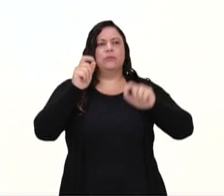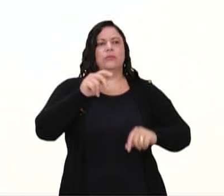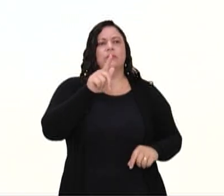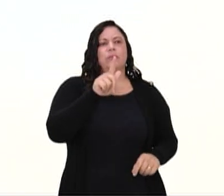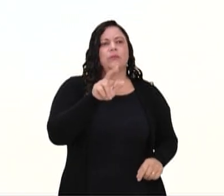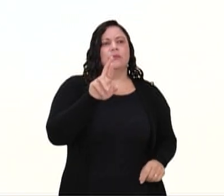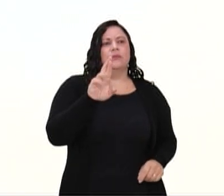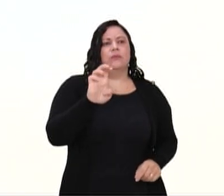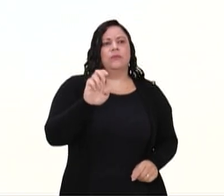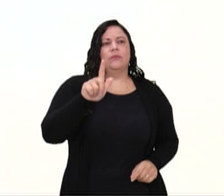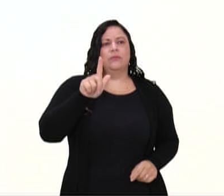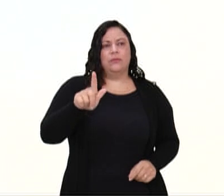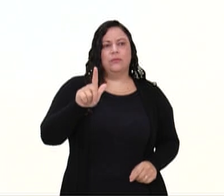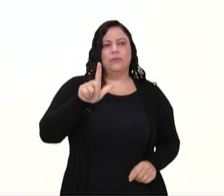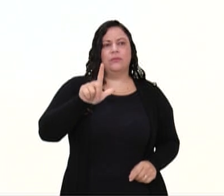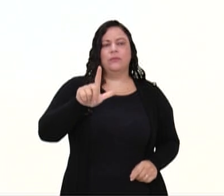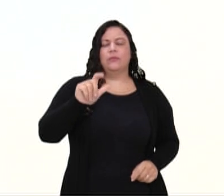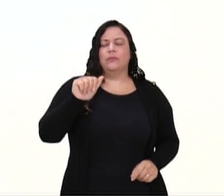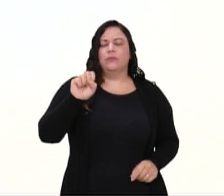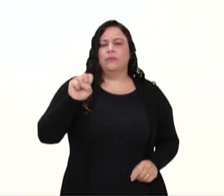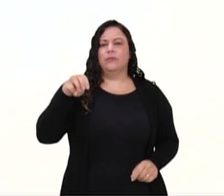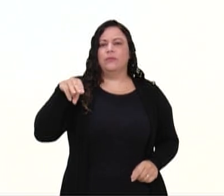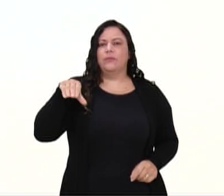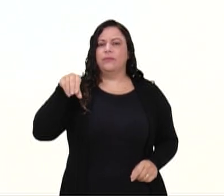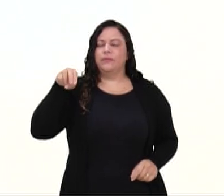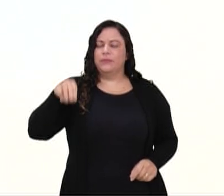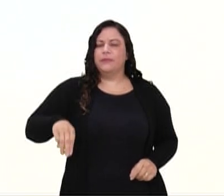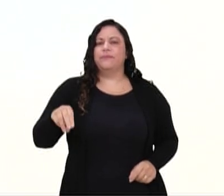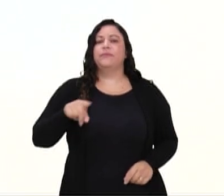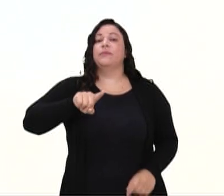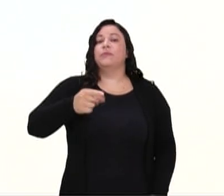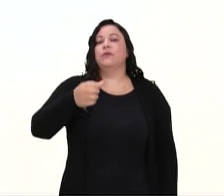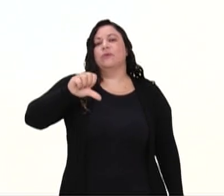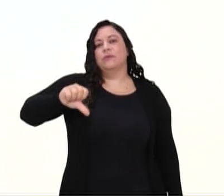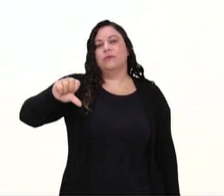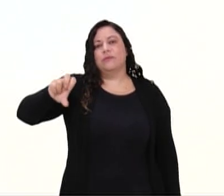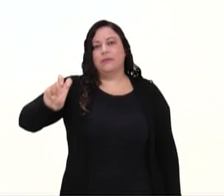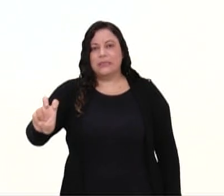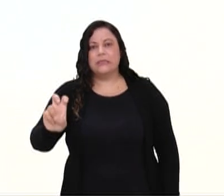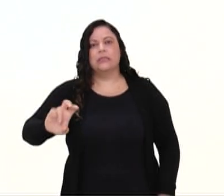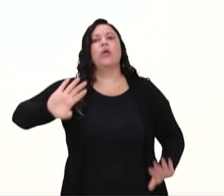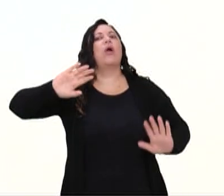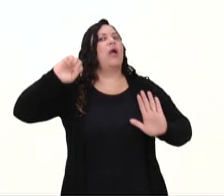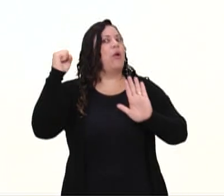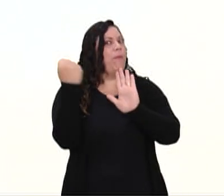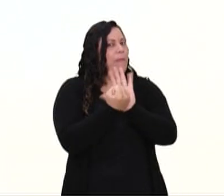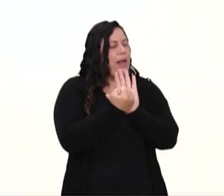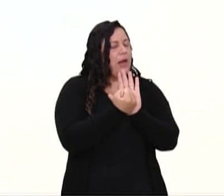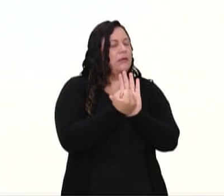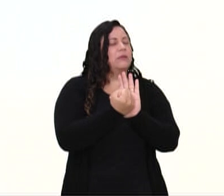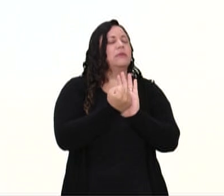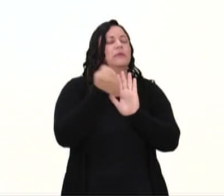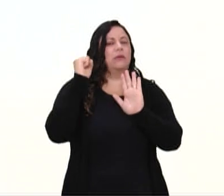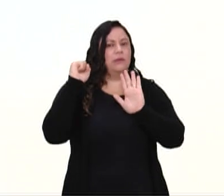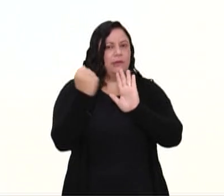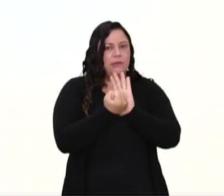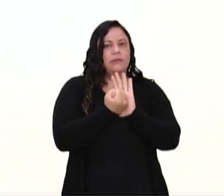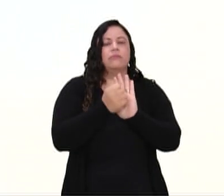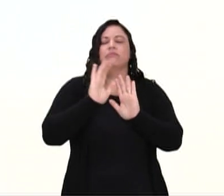Gleesman, em 95. É o crossfit, gente. É uma marca patenteada, uma marca registrada